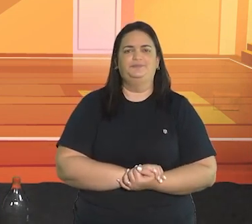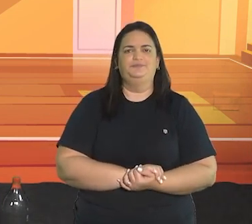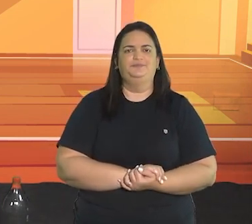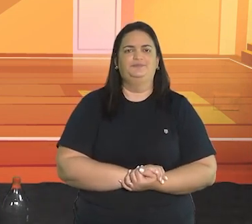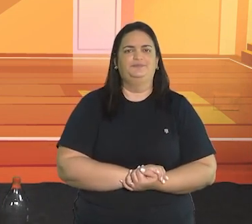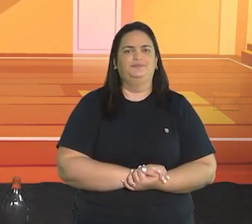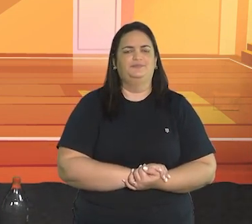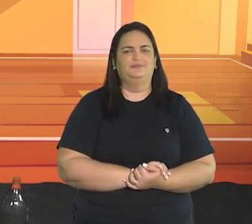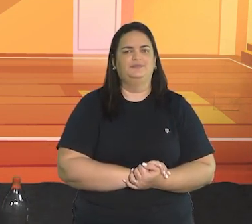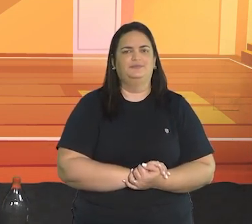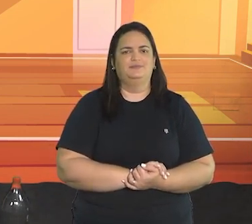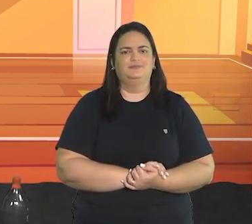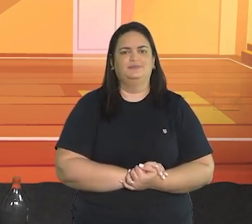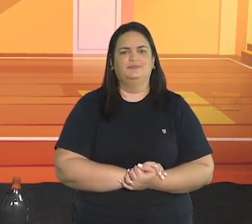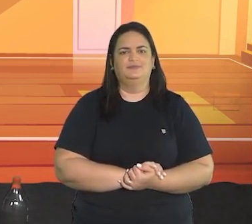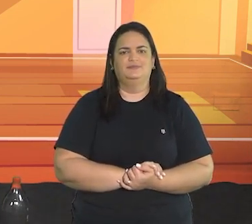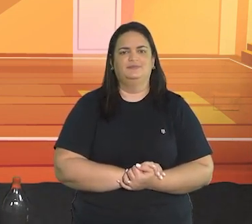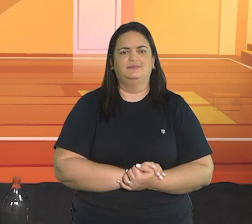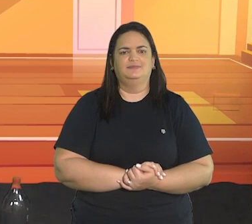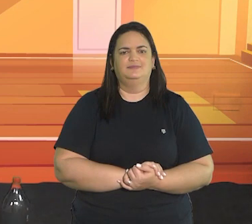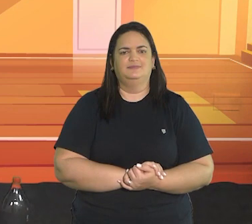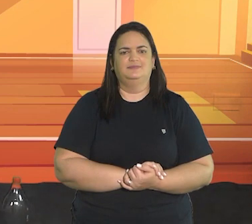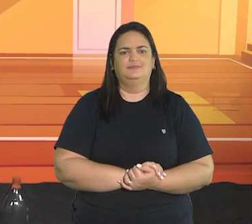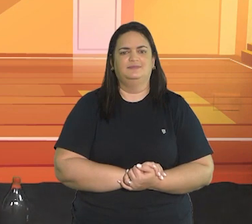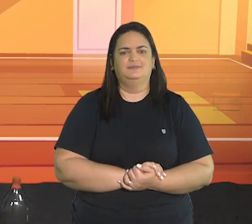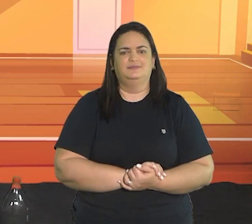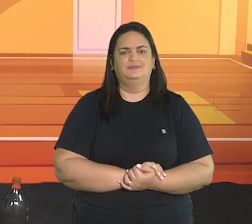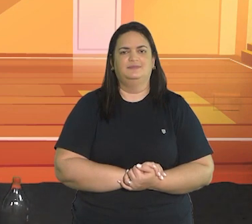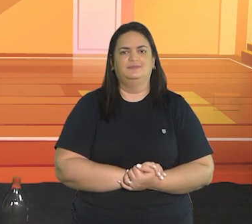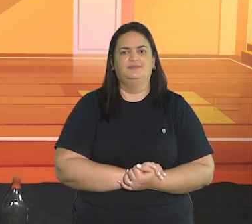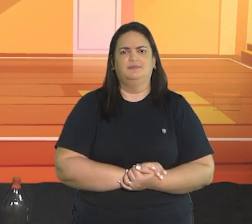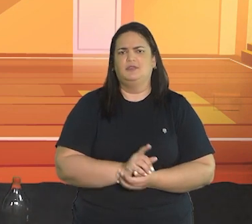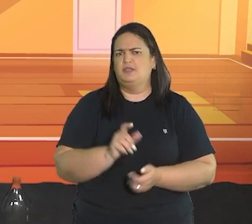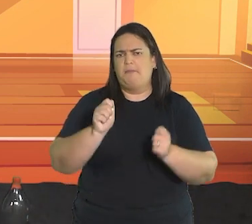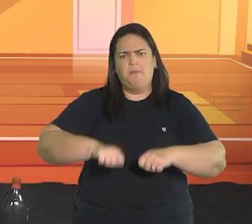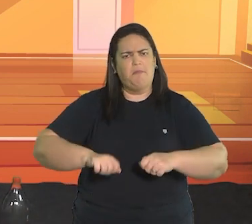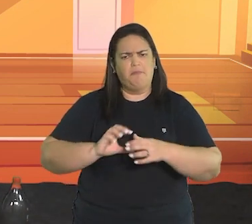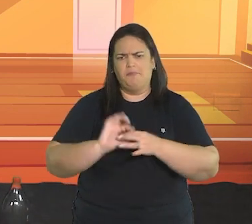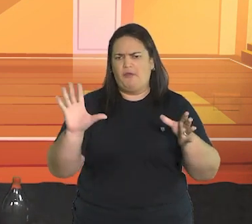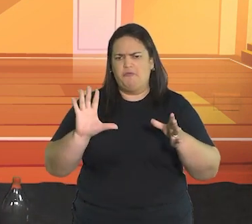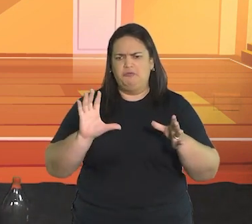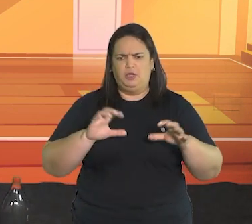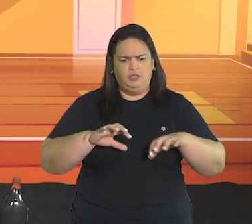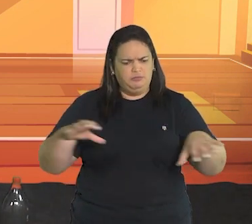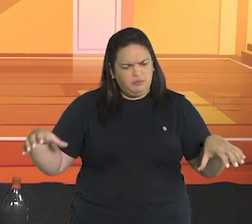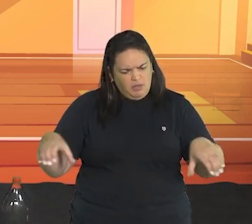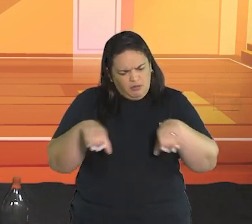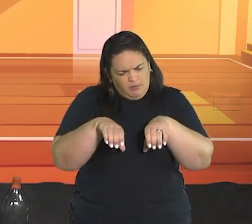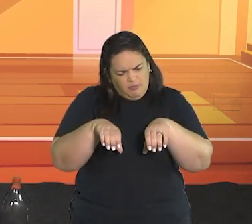Amarrou. Aqui eu vou amarrar com espaço curtinho, mas você pode aumentar em casa aí.